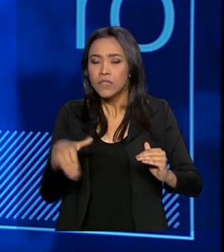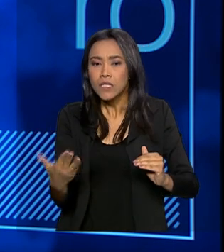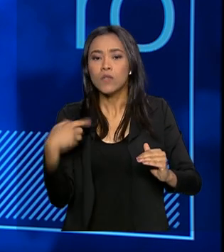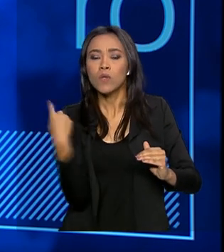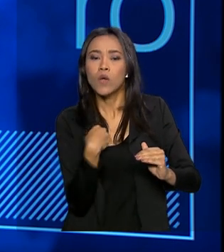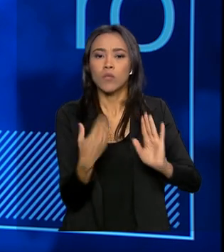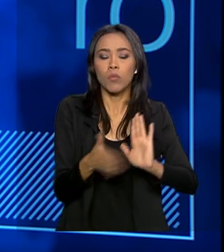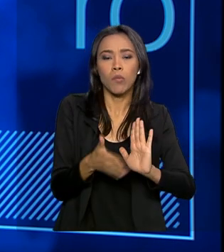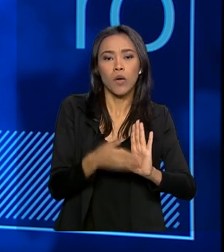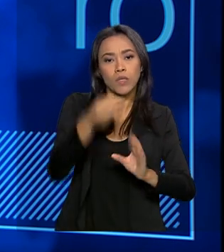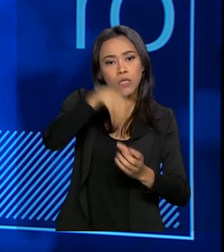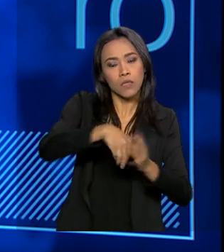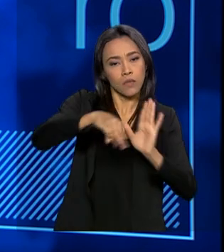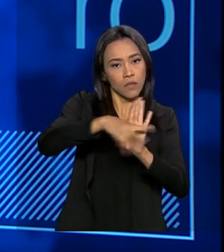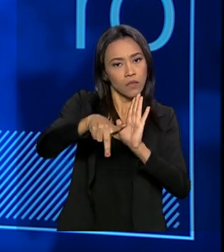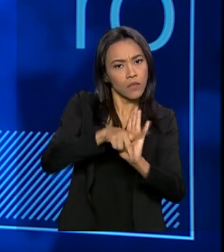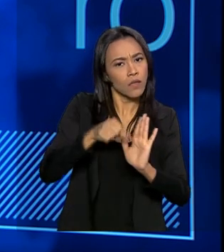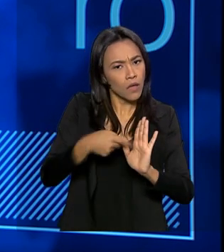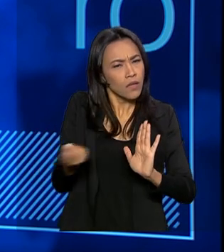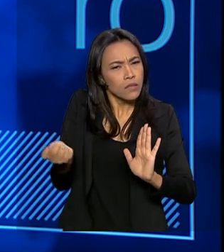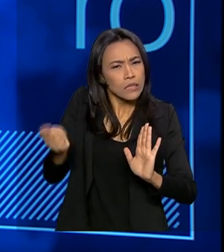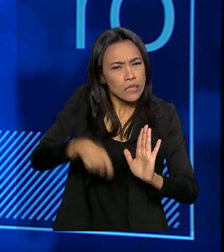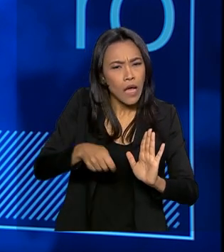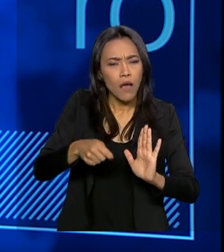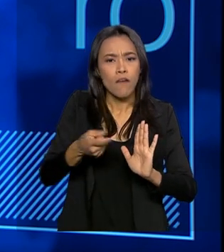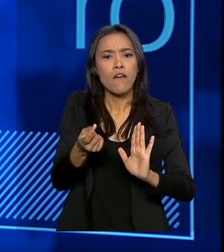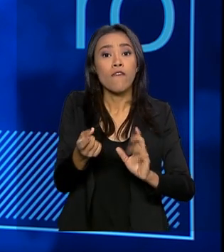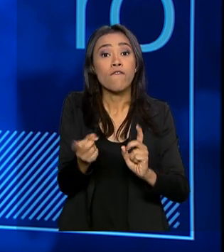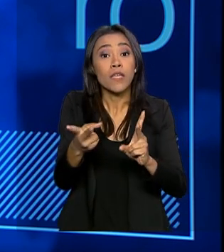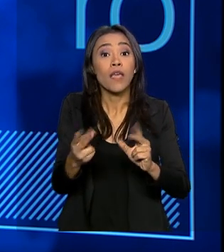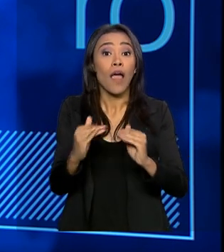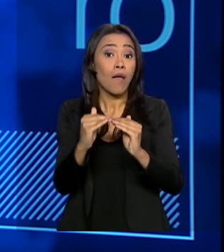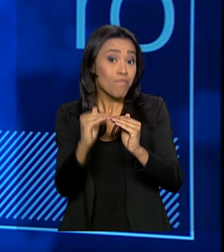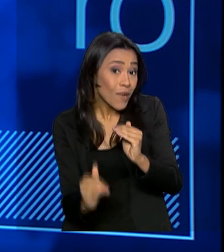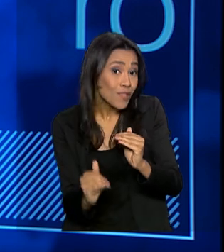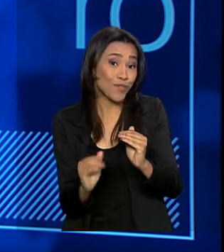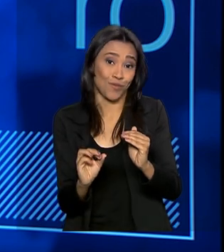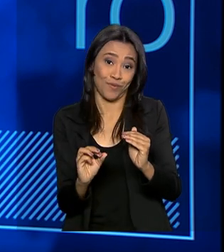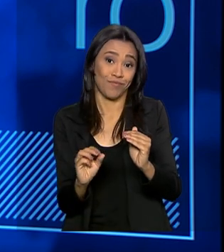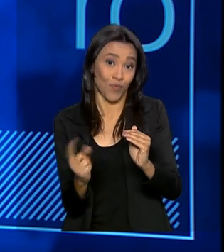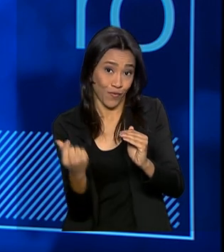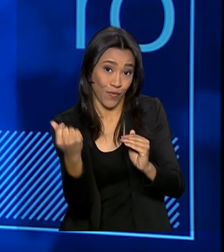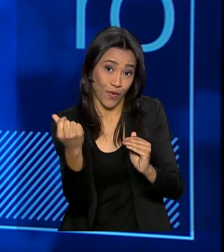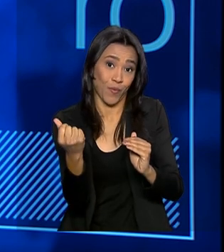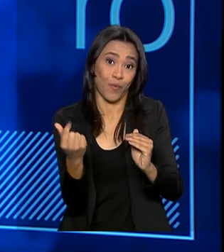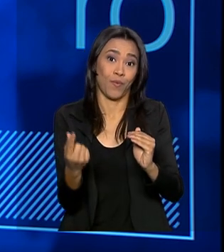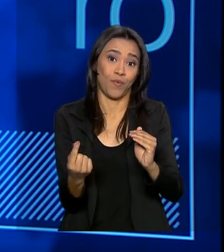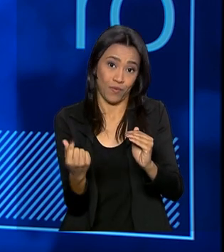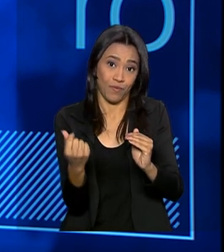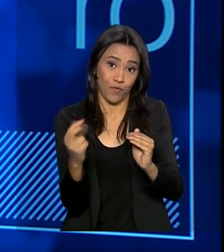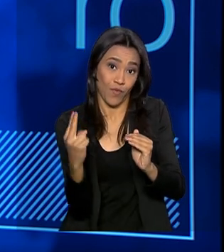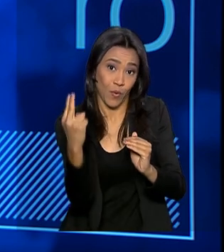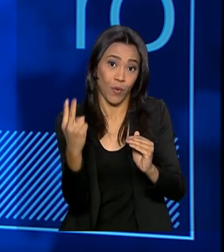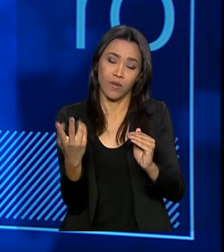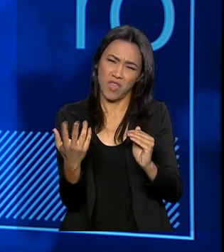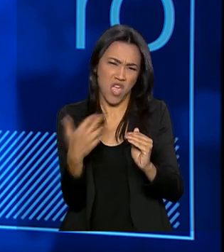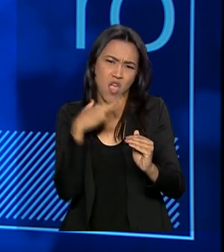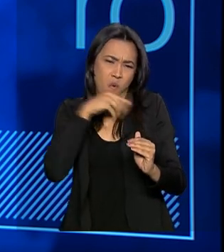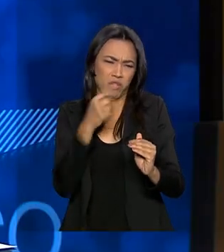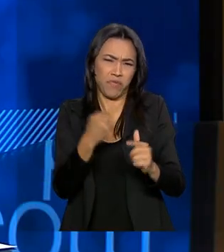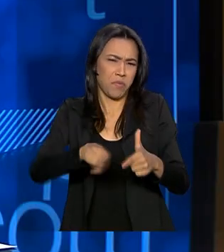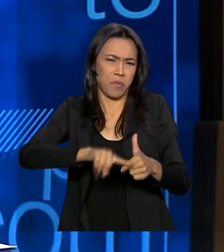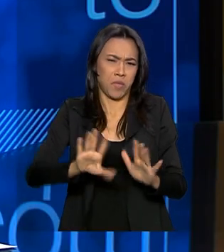propondo na medida provisória essa possibilidade de vender abaixo do valor da avaliação. E, nesse caso, eu acredito que não vai ter problema.